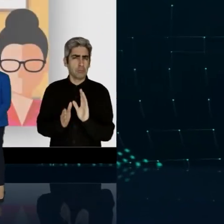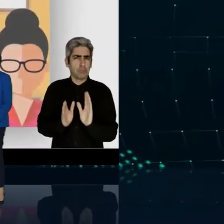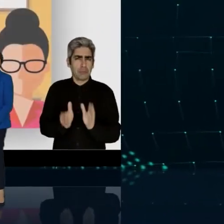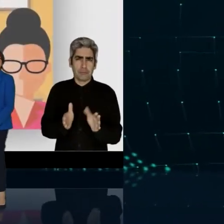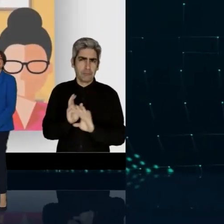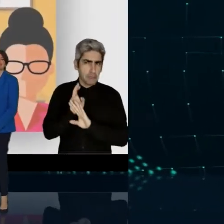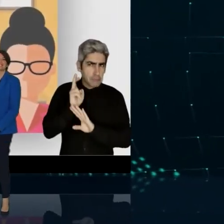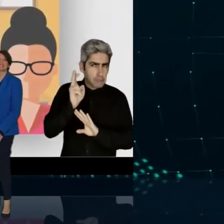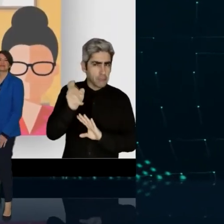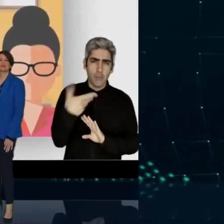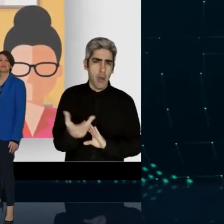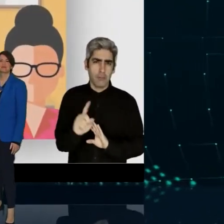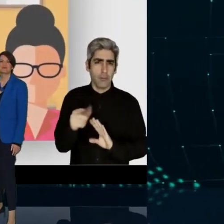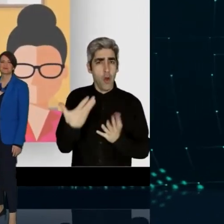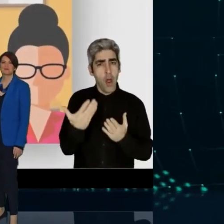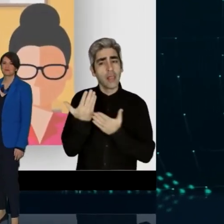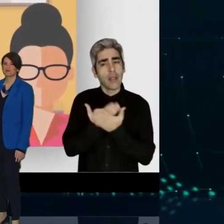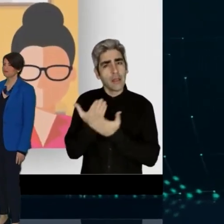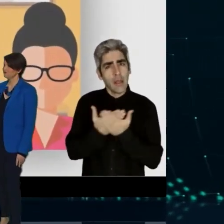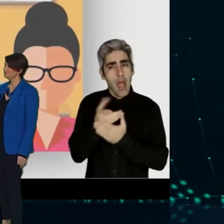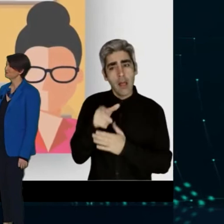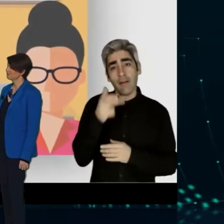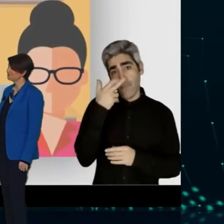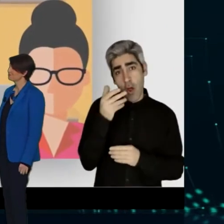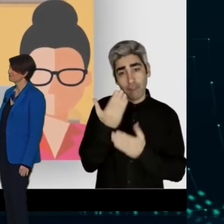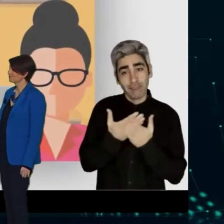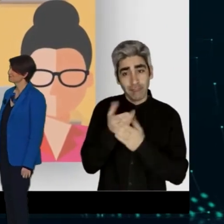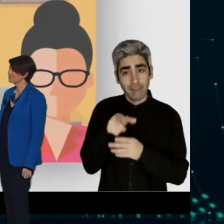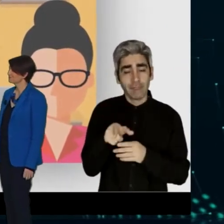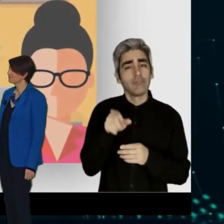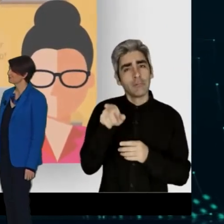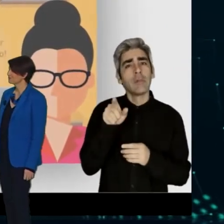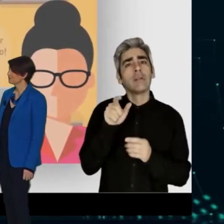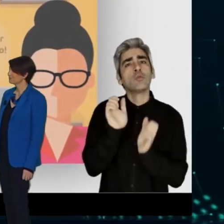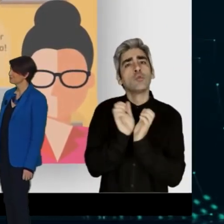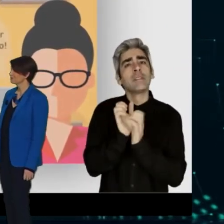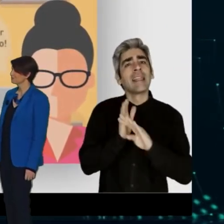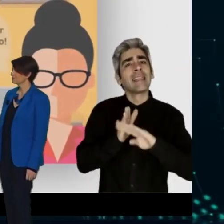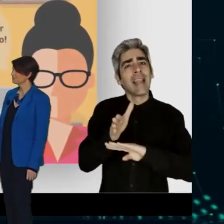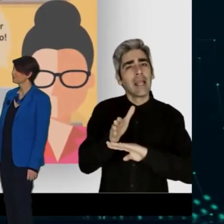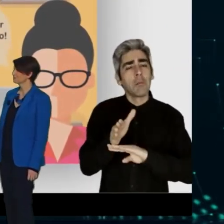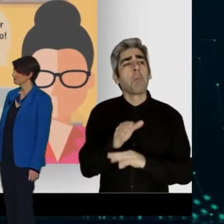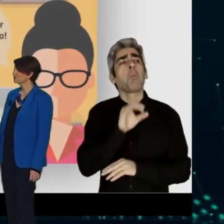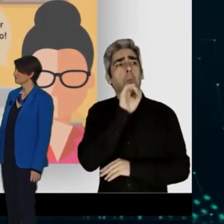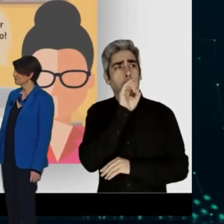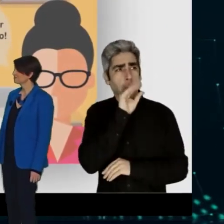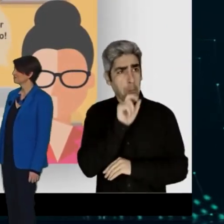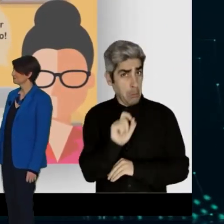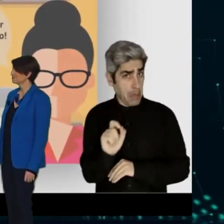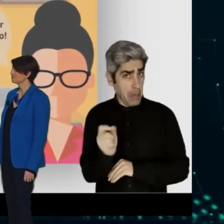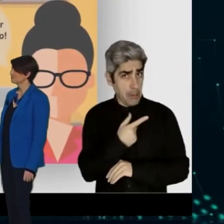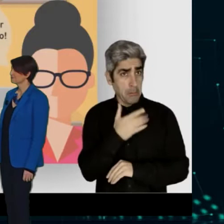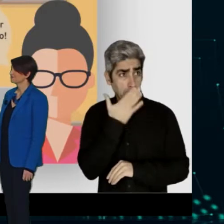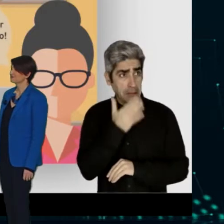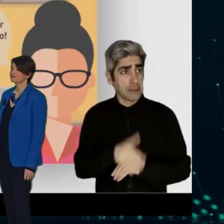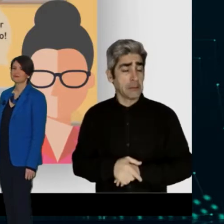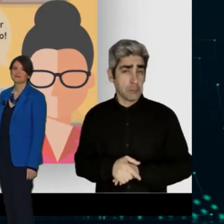Confirmo. A construção do sistema de informação de pensões foi acompanhado ao longo dos anos pela evolução do sistema de pensões em Portugal,